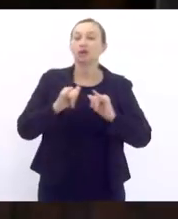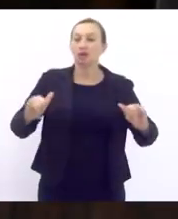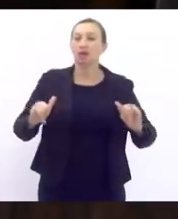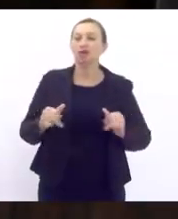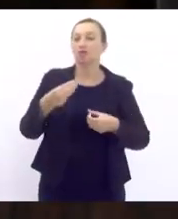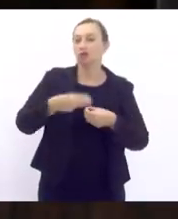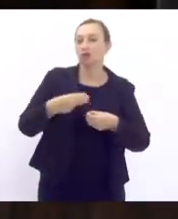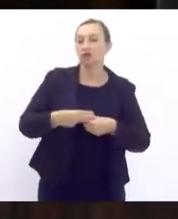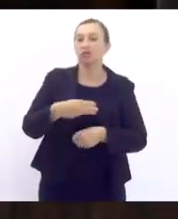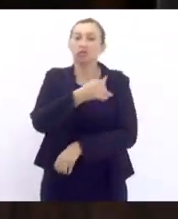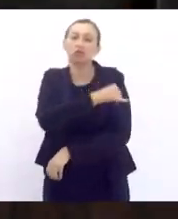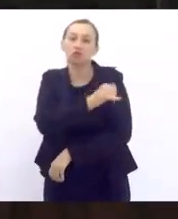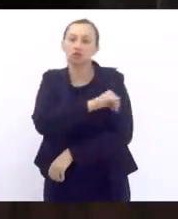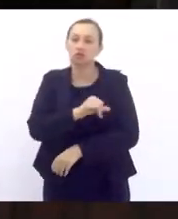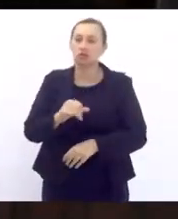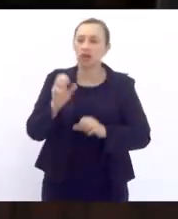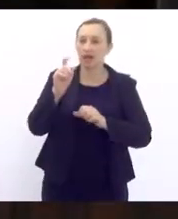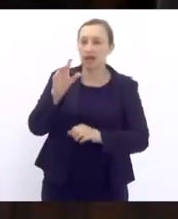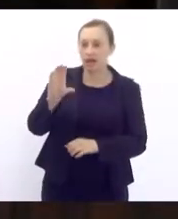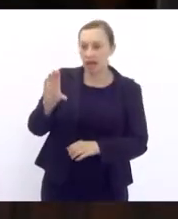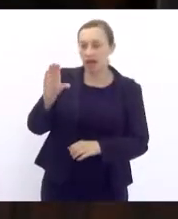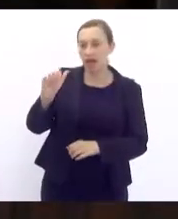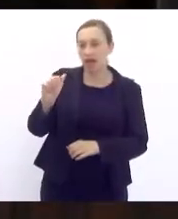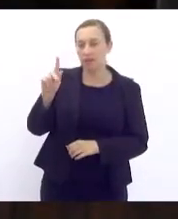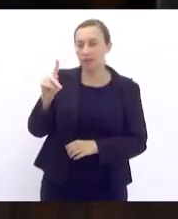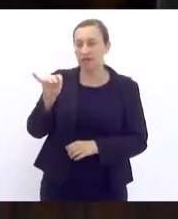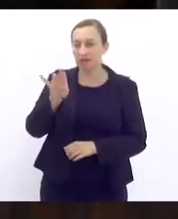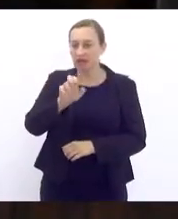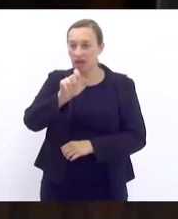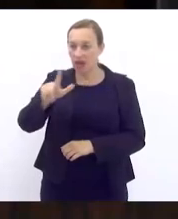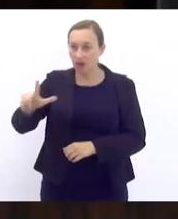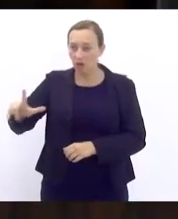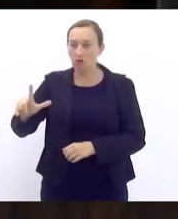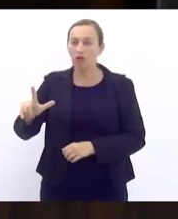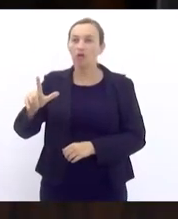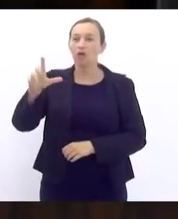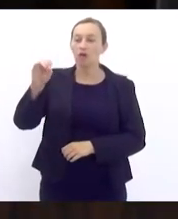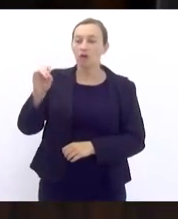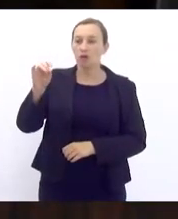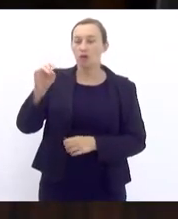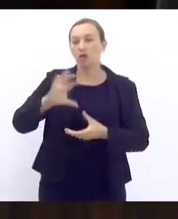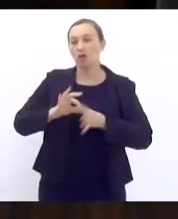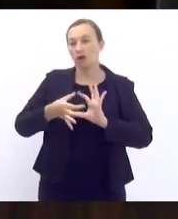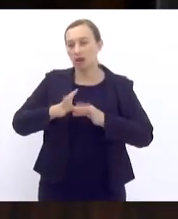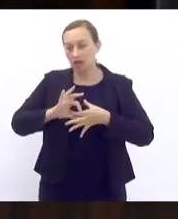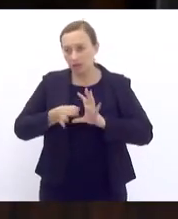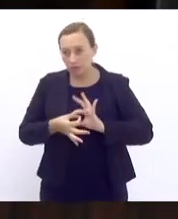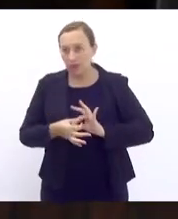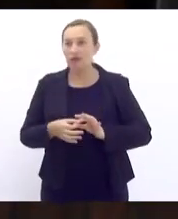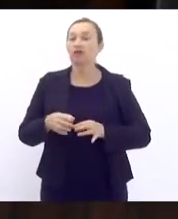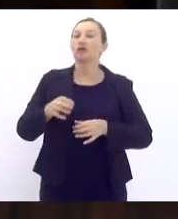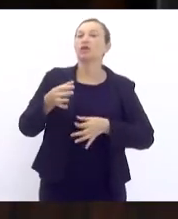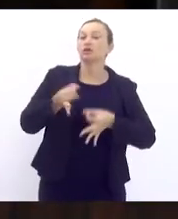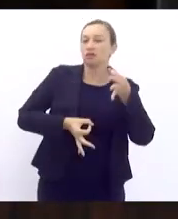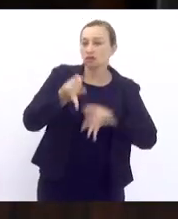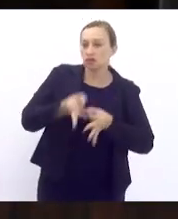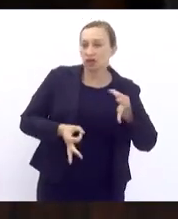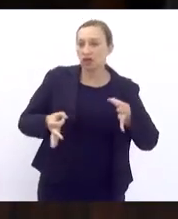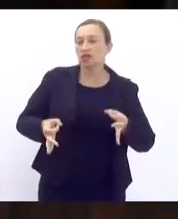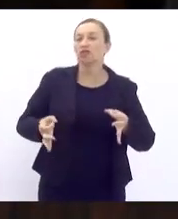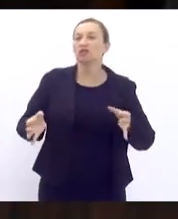Rio de Janeiro como capital olímpica e paraolímpica do estado do Rio de Janeiro. Pareceres das comissões de Constituição e Justiça pela